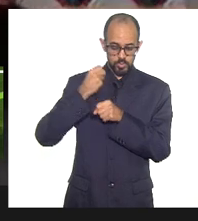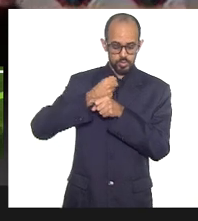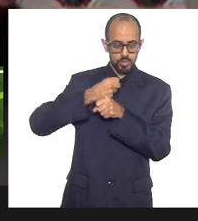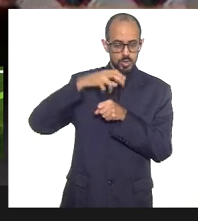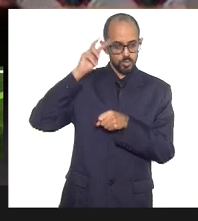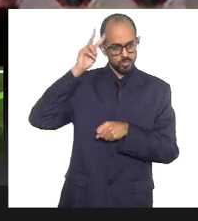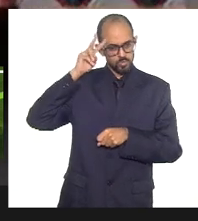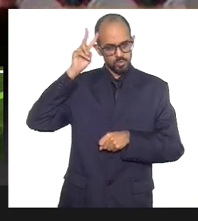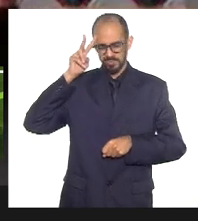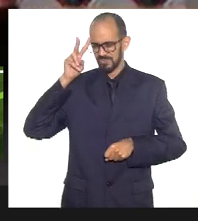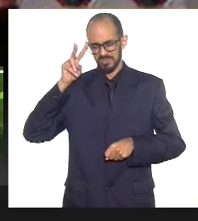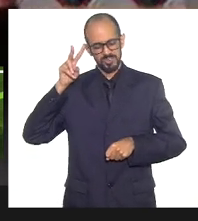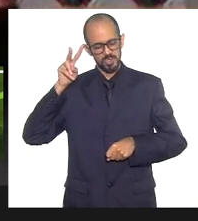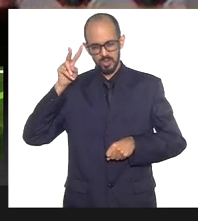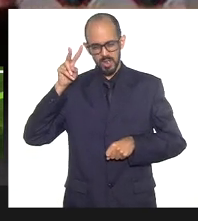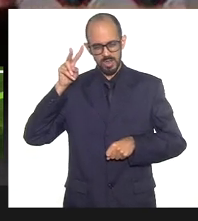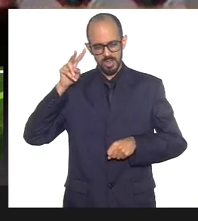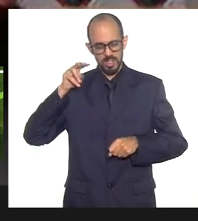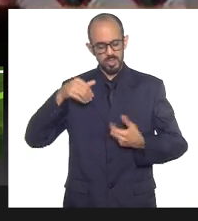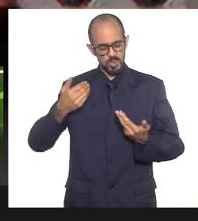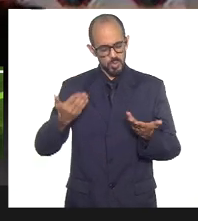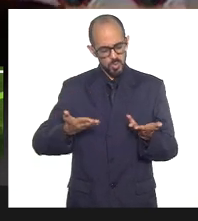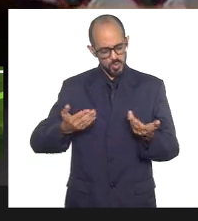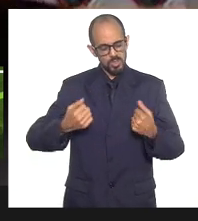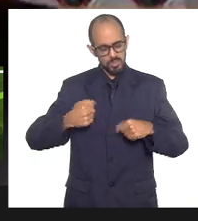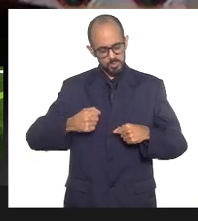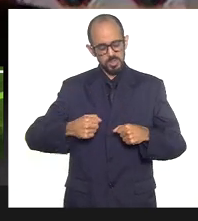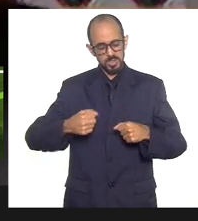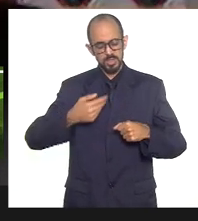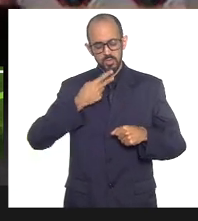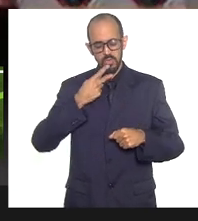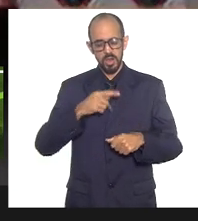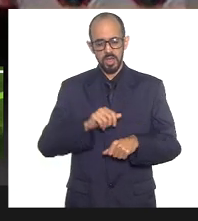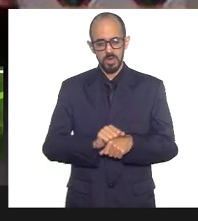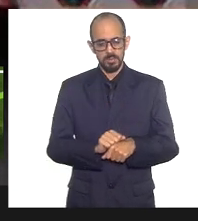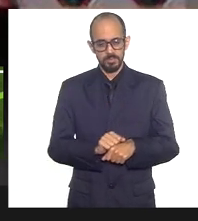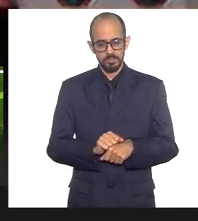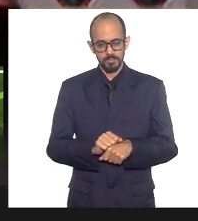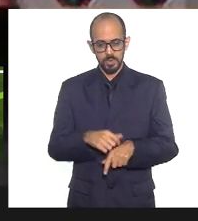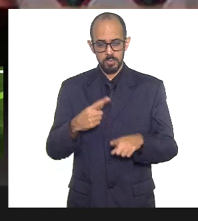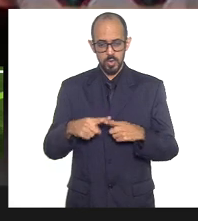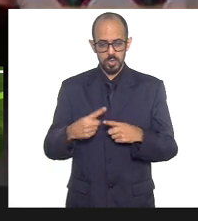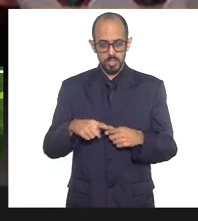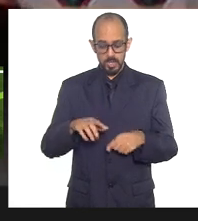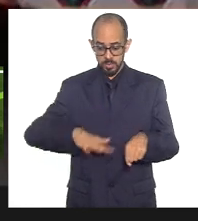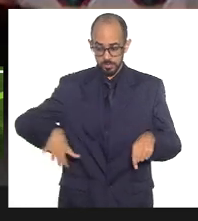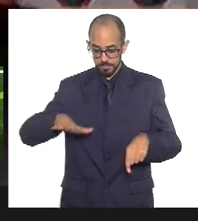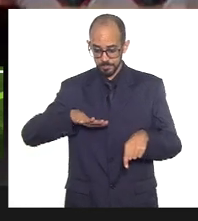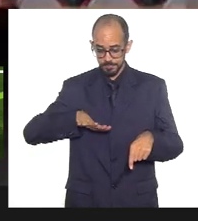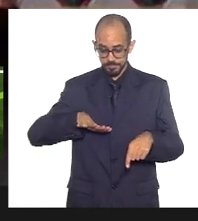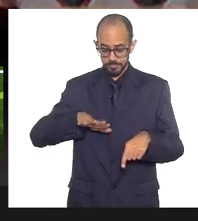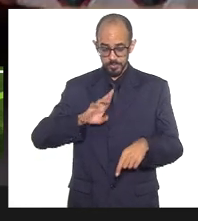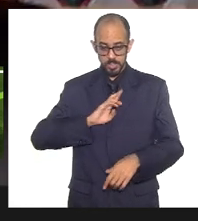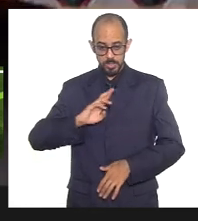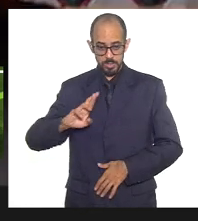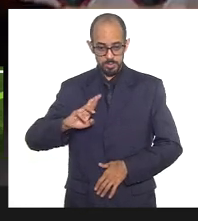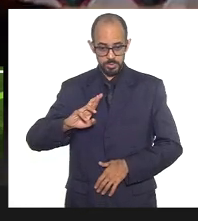hoje a gente precisa trazer isso à baila, porque inclusive no âmbito religioso, espiritual,